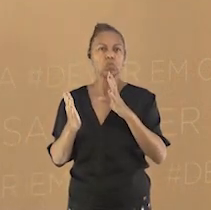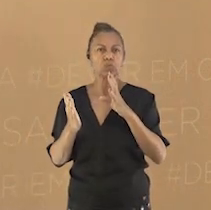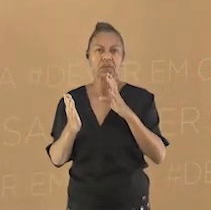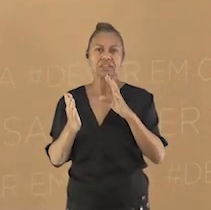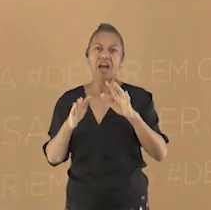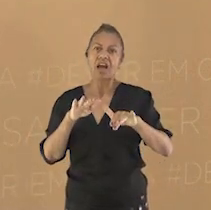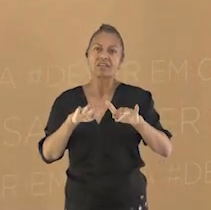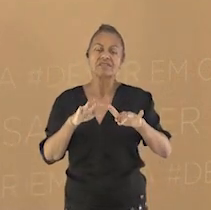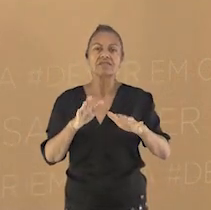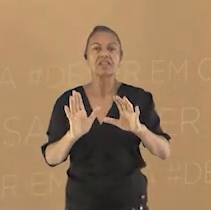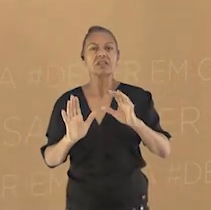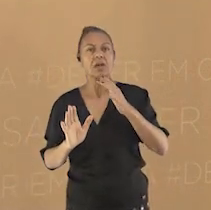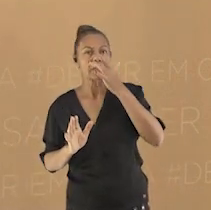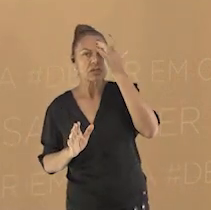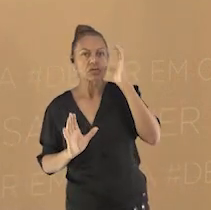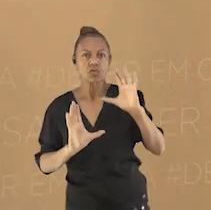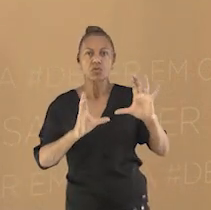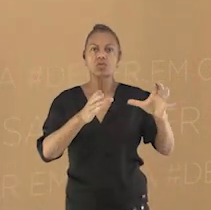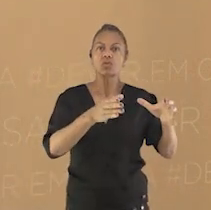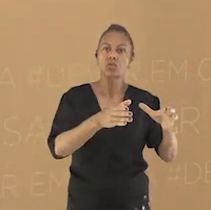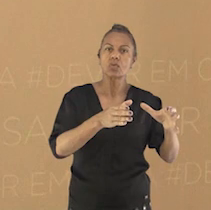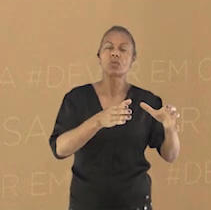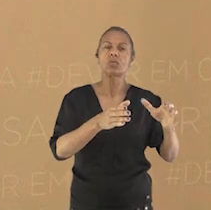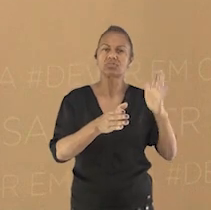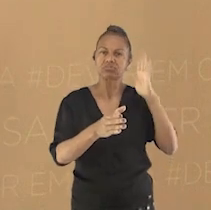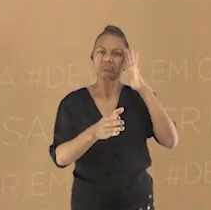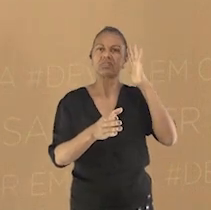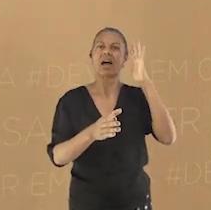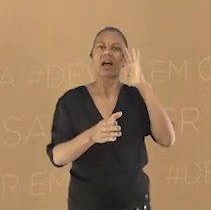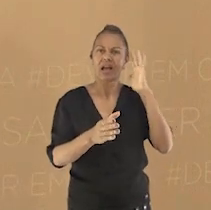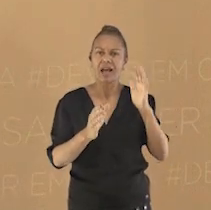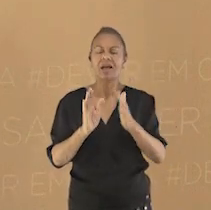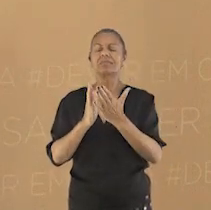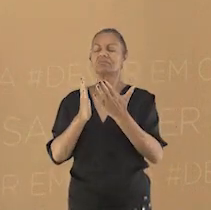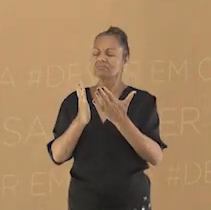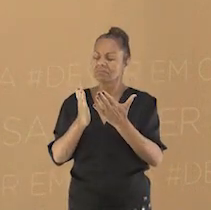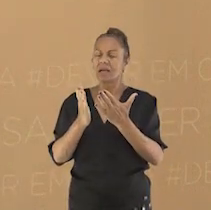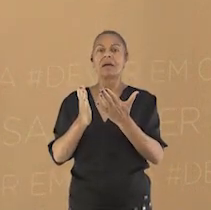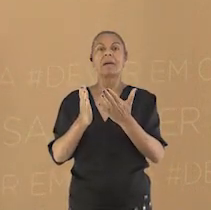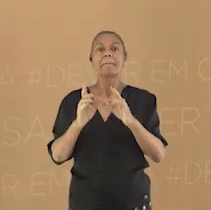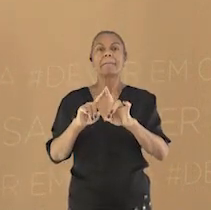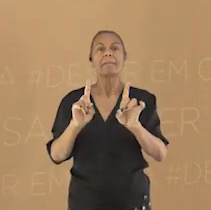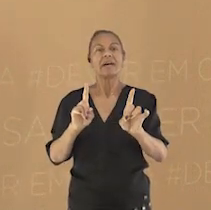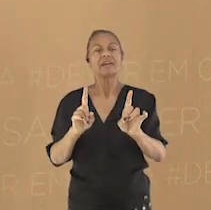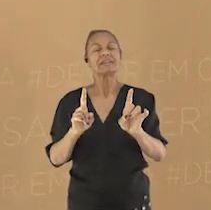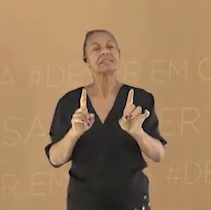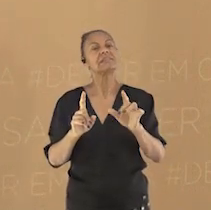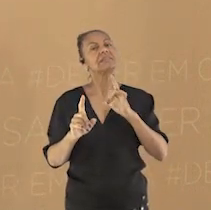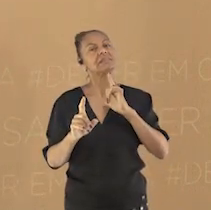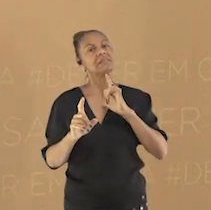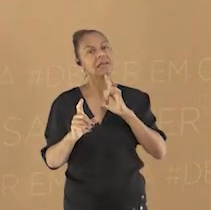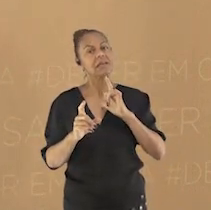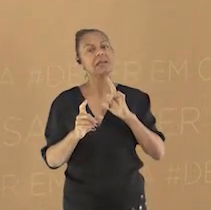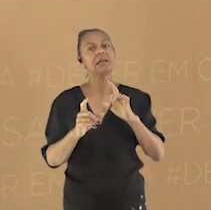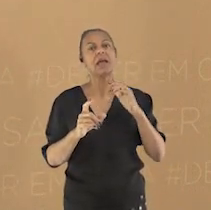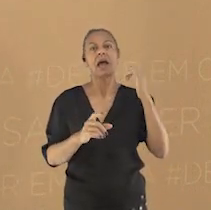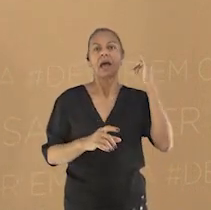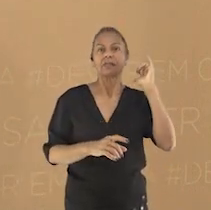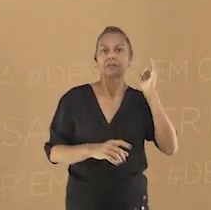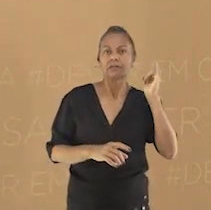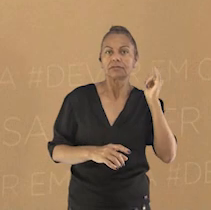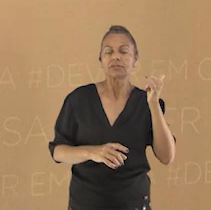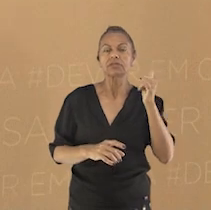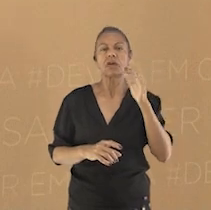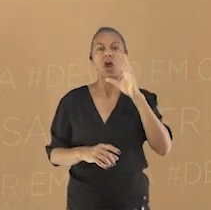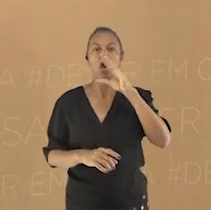Ainda assim, eles terão suas próprias narrativas, orais ou escritas, contendo orientações de como as